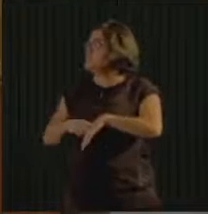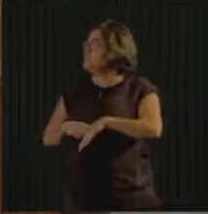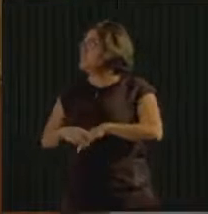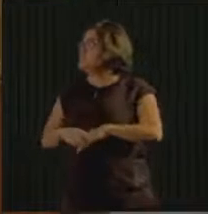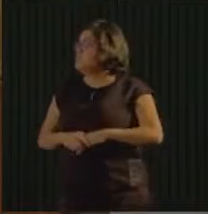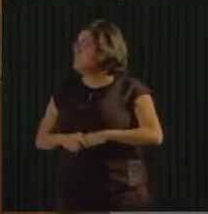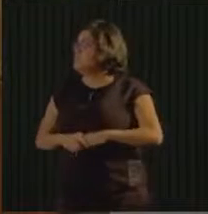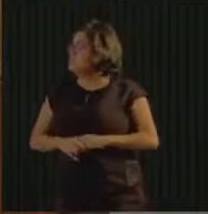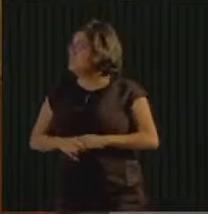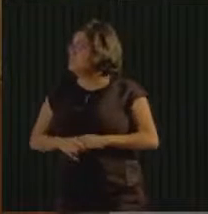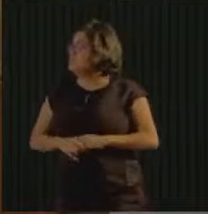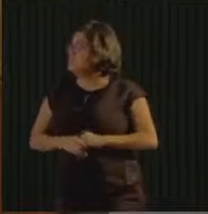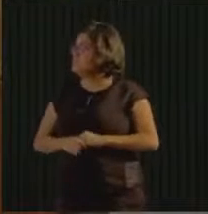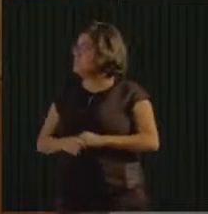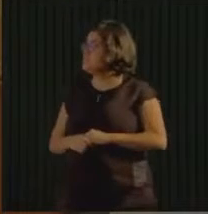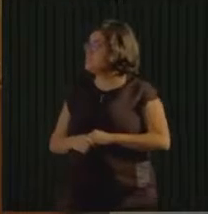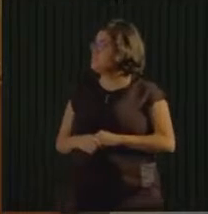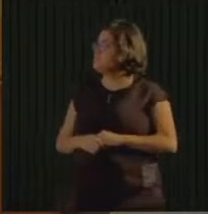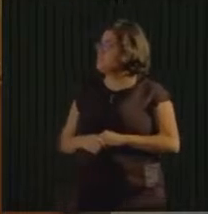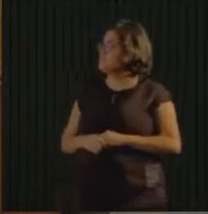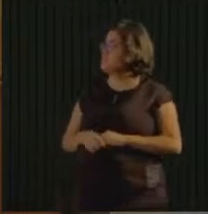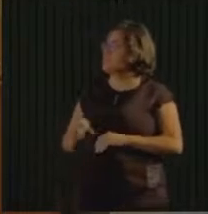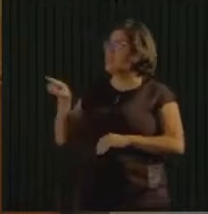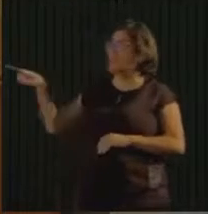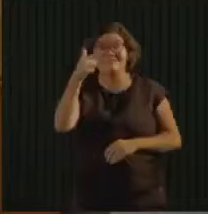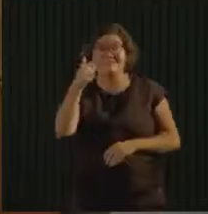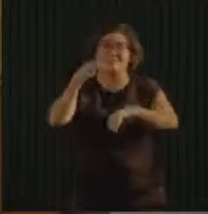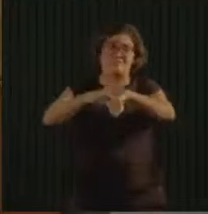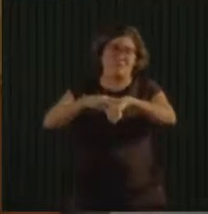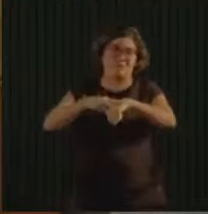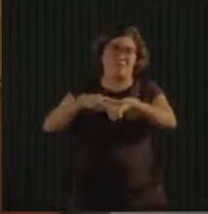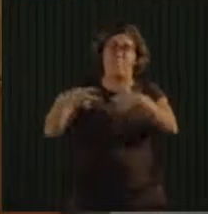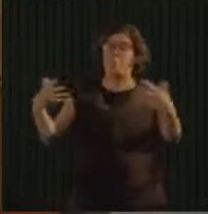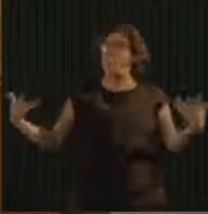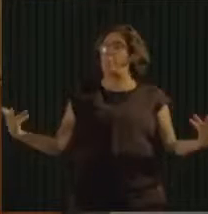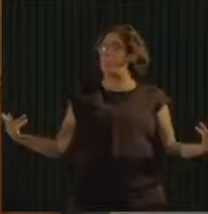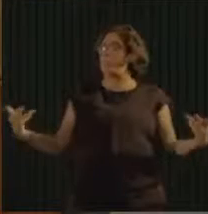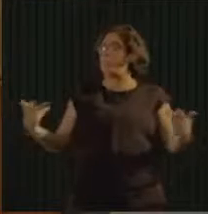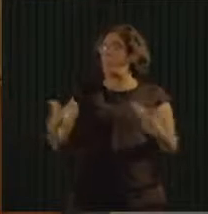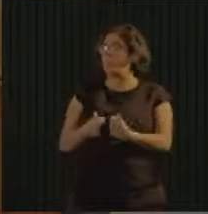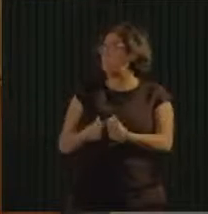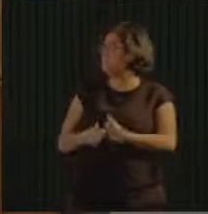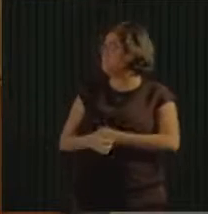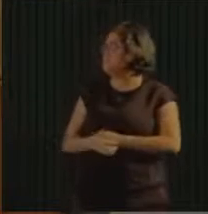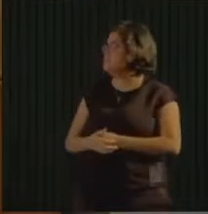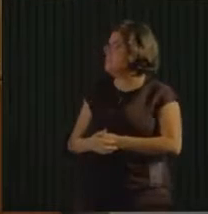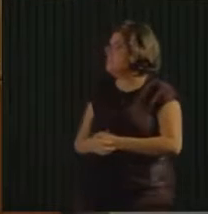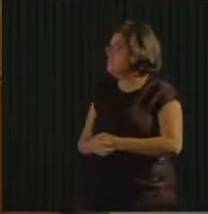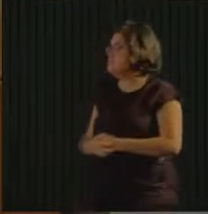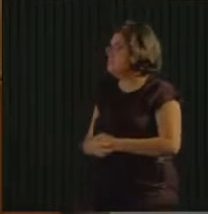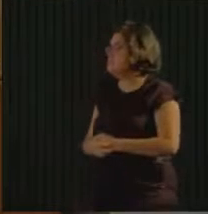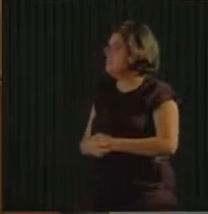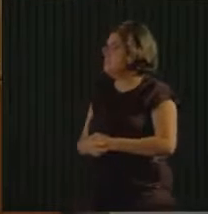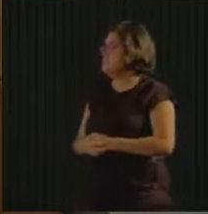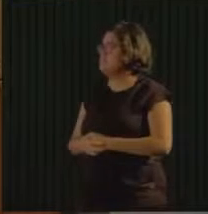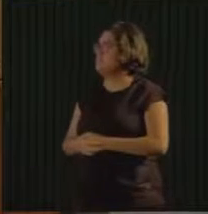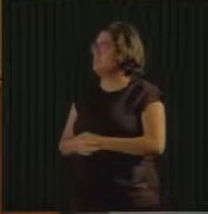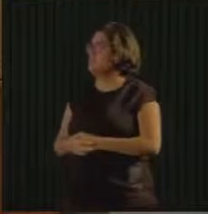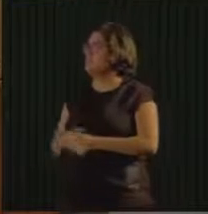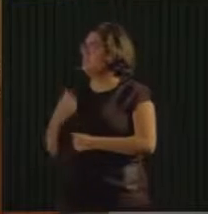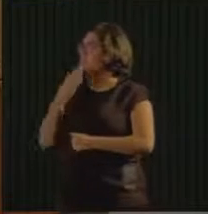Então ele é um prefeito de sete mandatos, gente, olha isso. Muito bem. Agora eu vou pedir para o